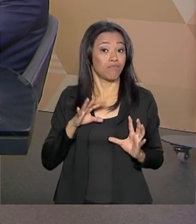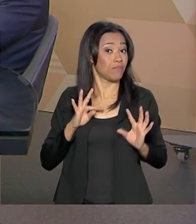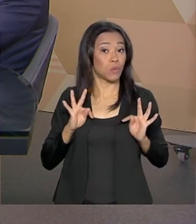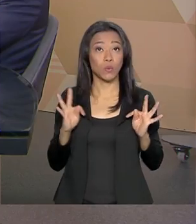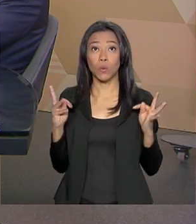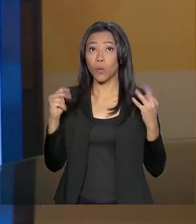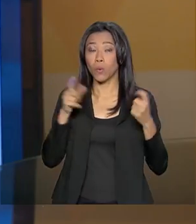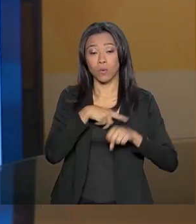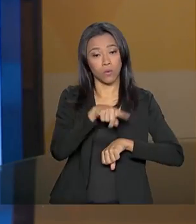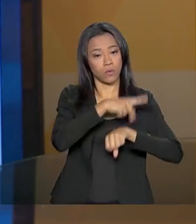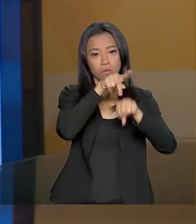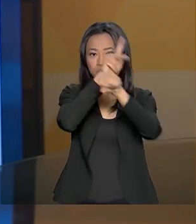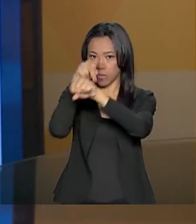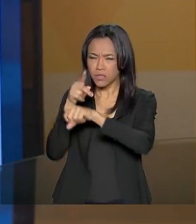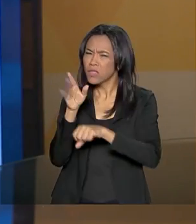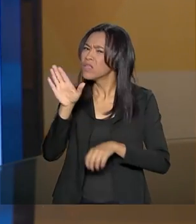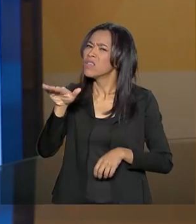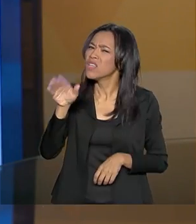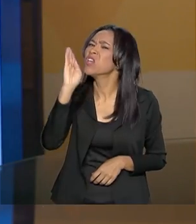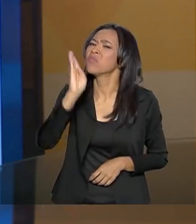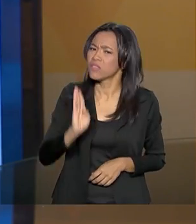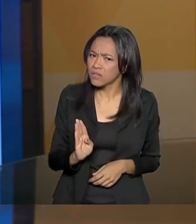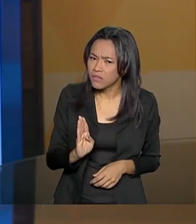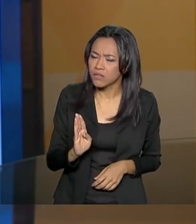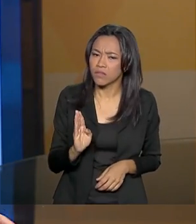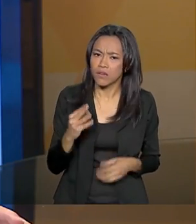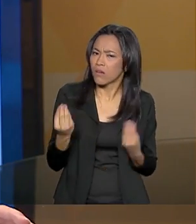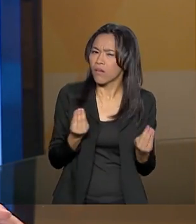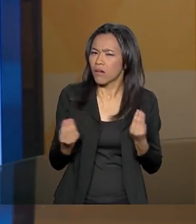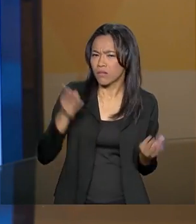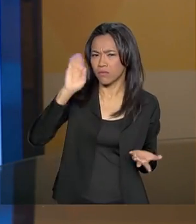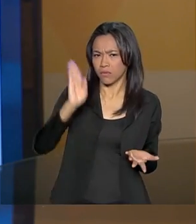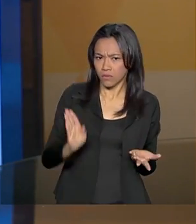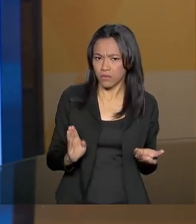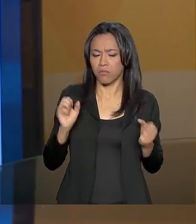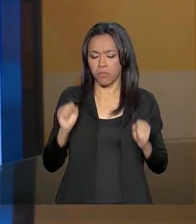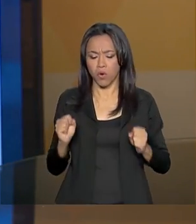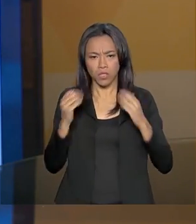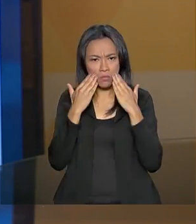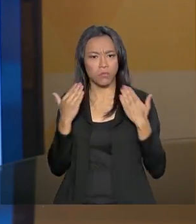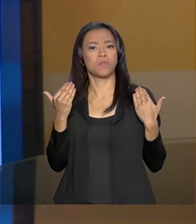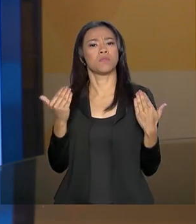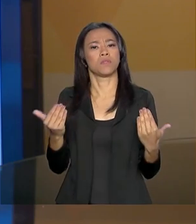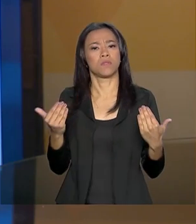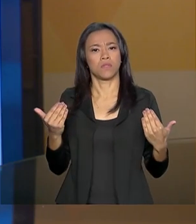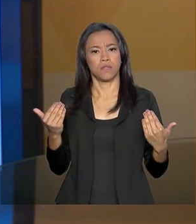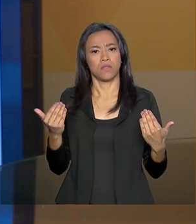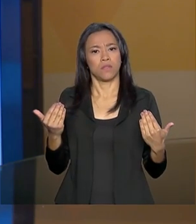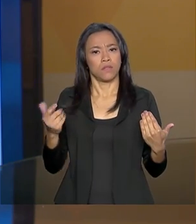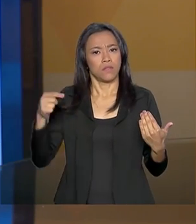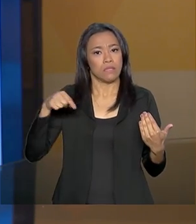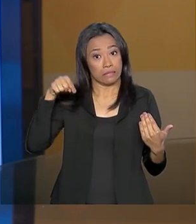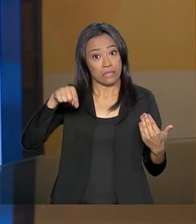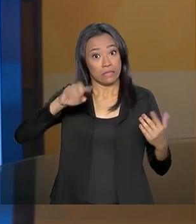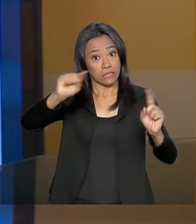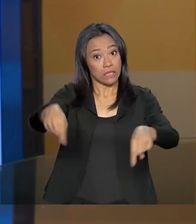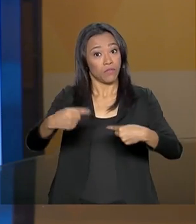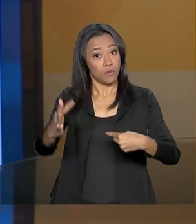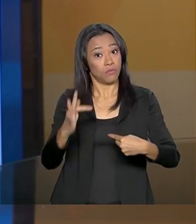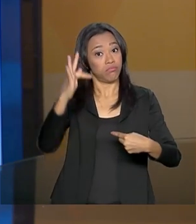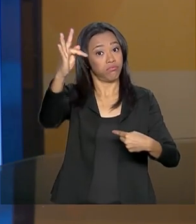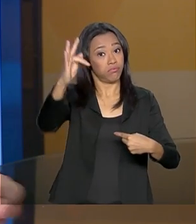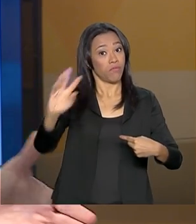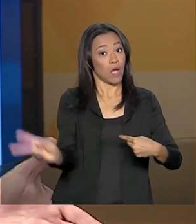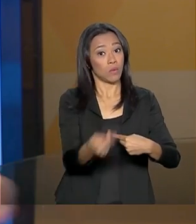países e para o Brasil. Como que o Brasil pode se colocar nesse desafio mundial que vai ocorrer até